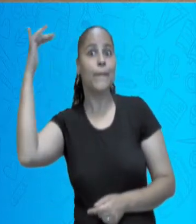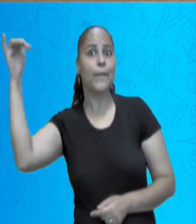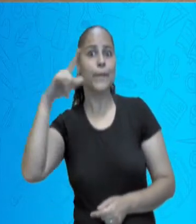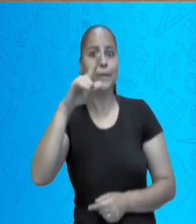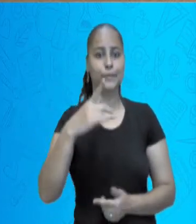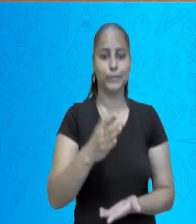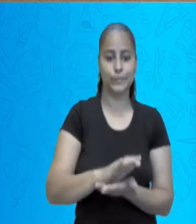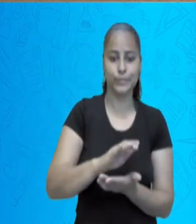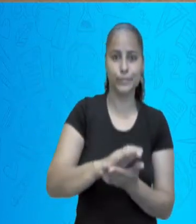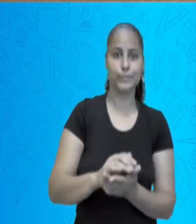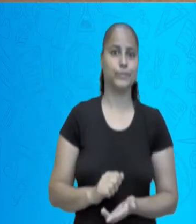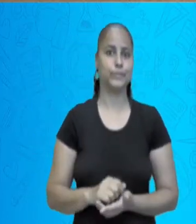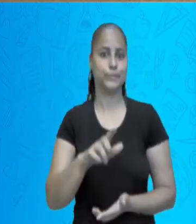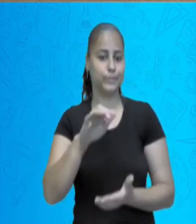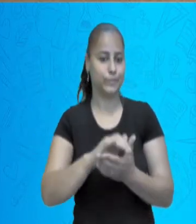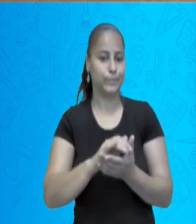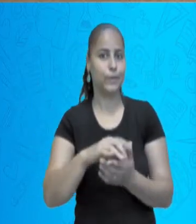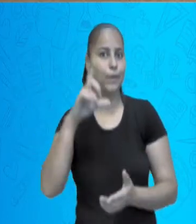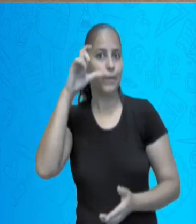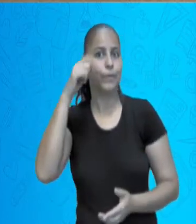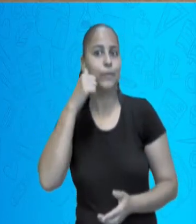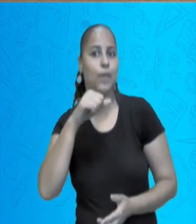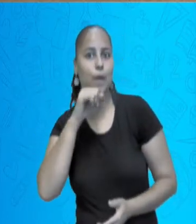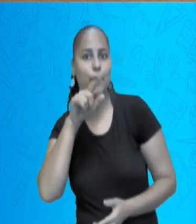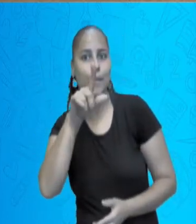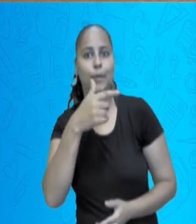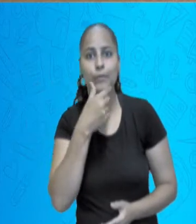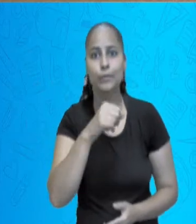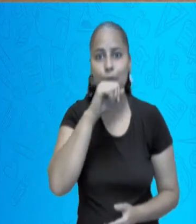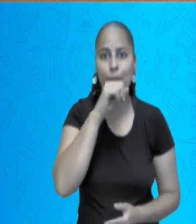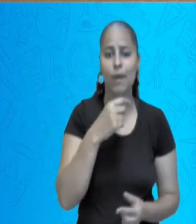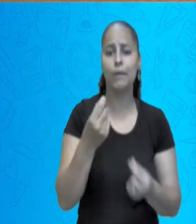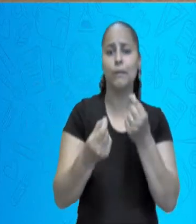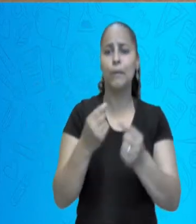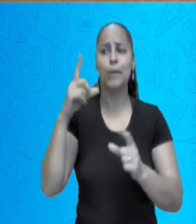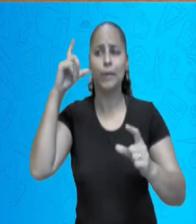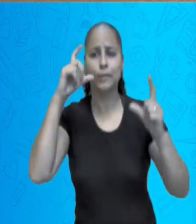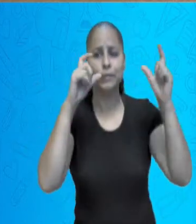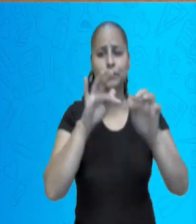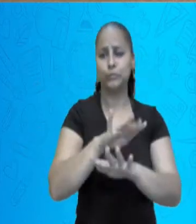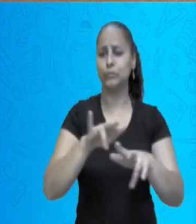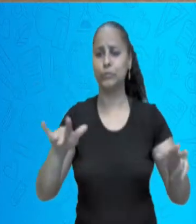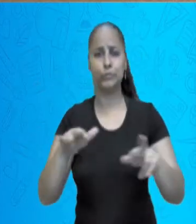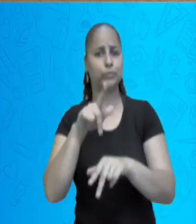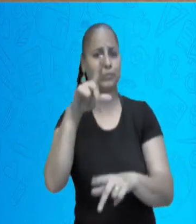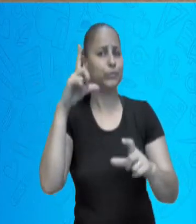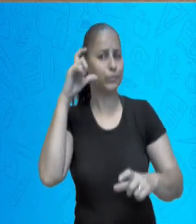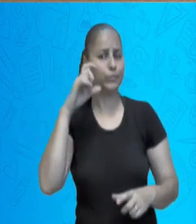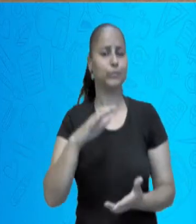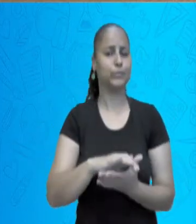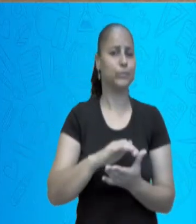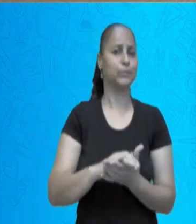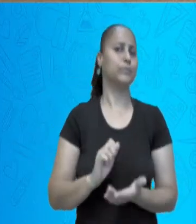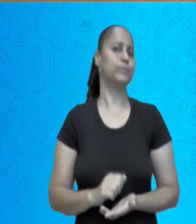seu pai. Pergunta quantas fotos eles tiraram no casamento e quantas fotos eles têm realmente no álbum.